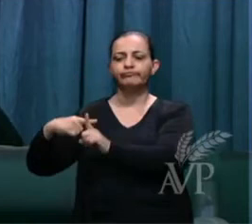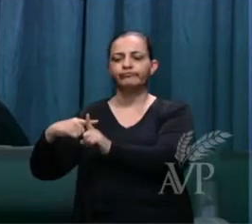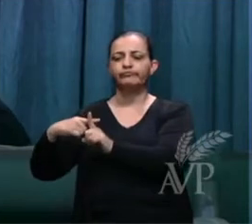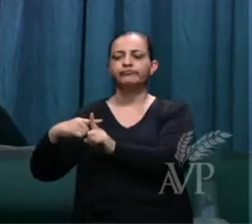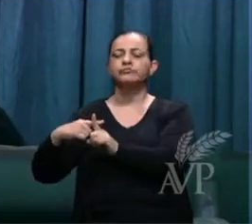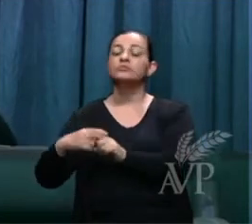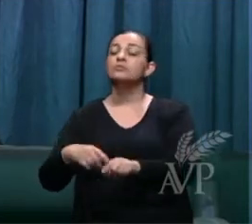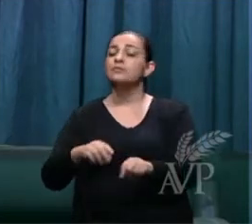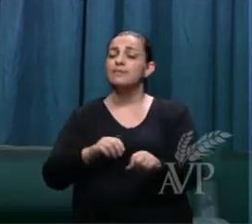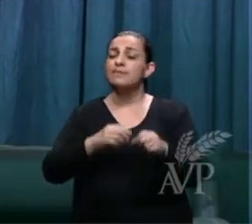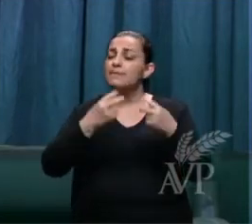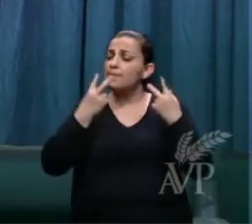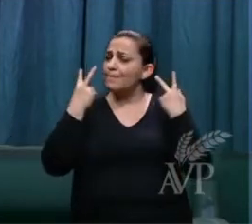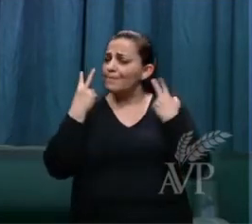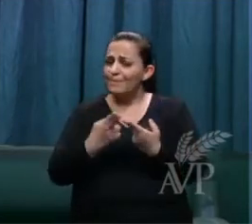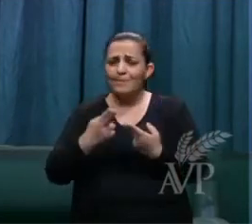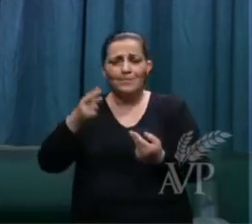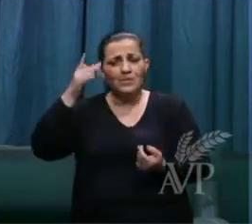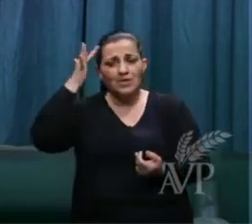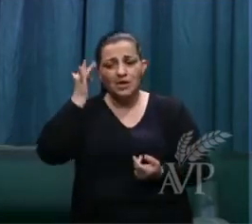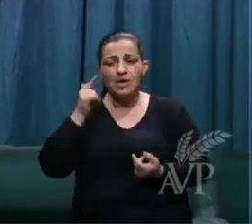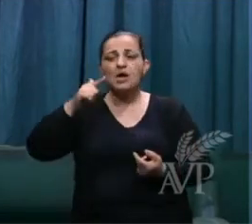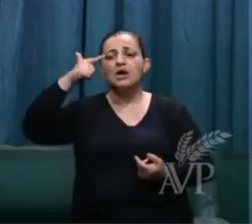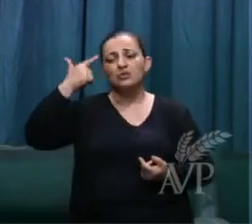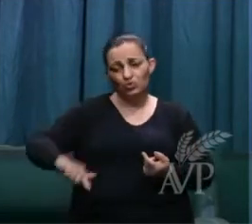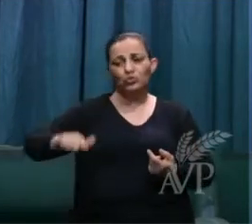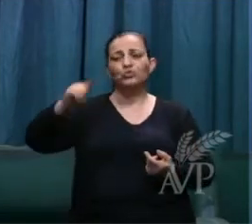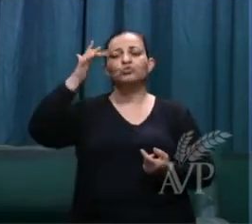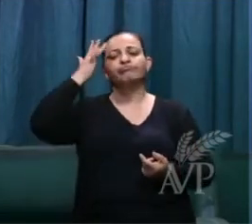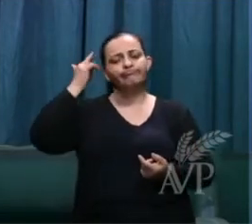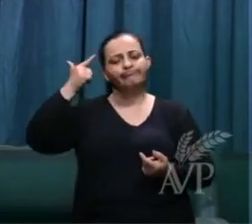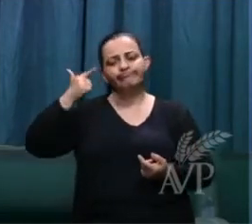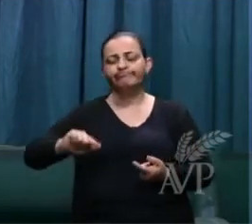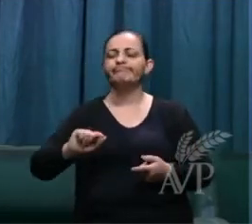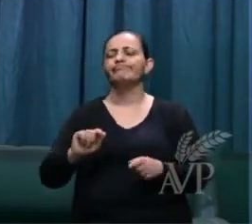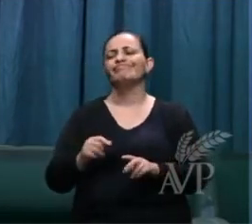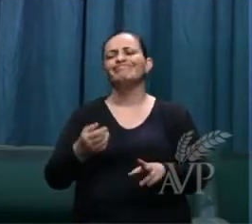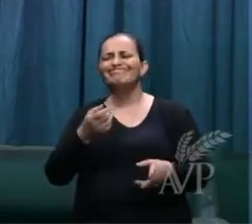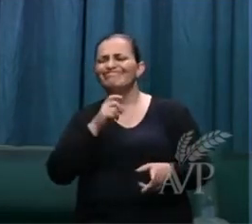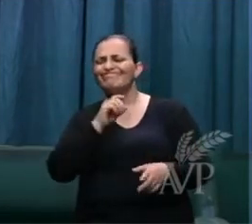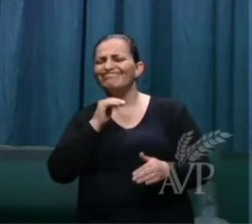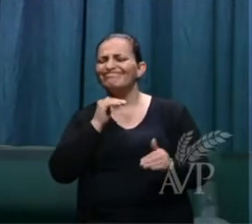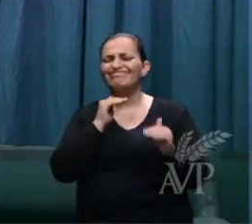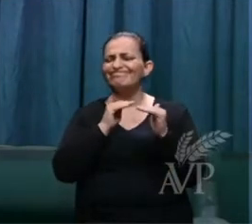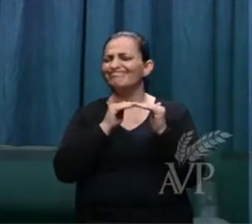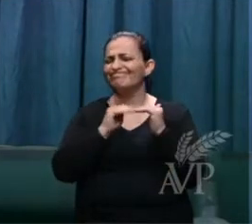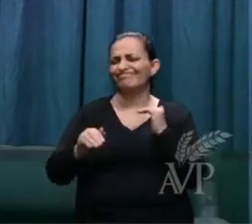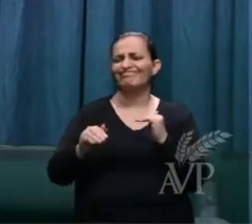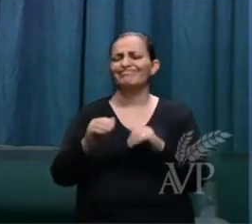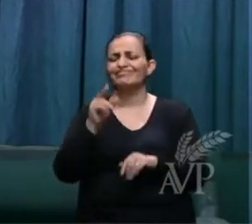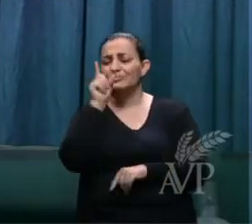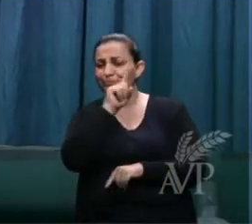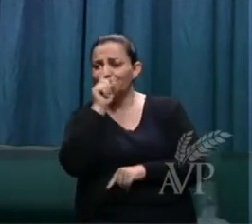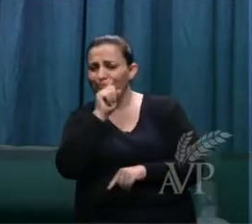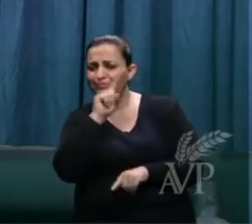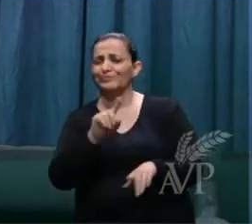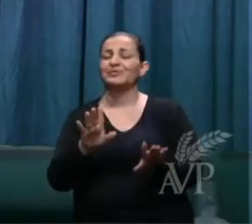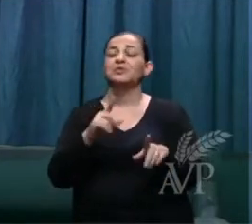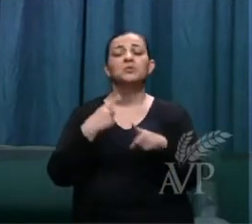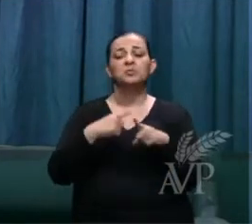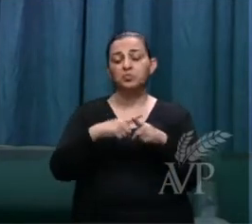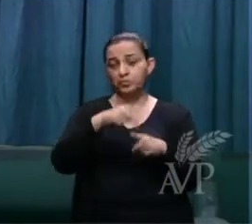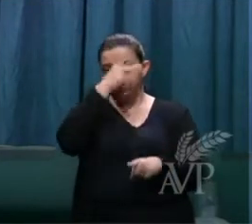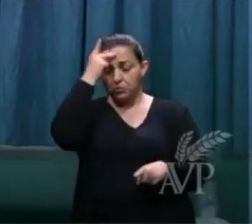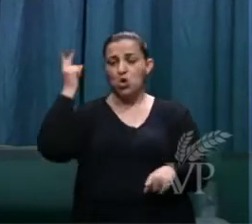mesmo que você amanhã ou depois tenha suas diferenças tenha suas falhas porque ninguém